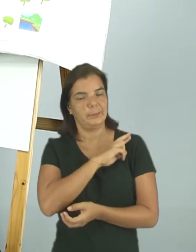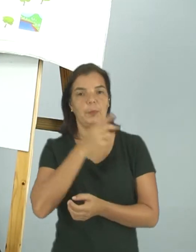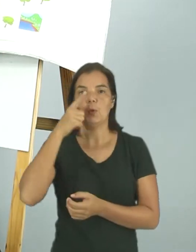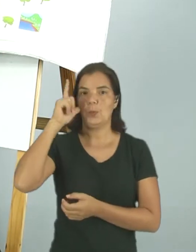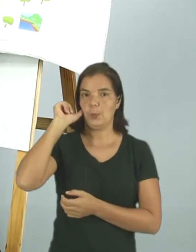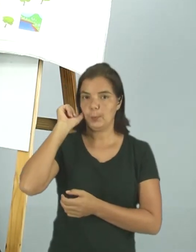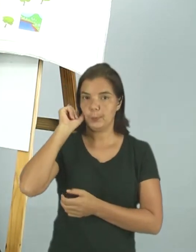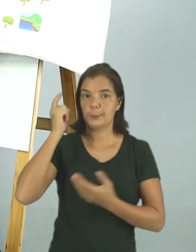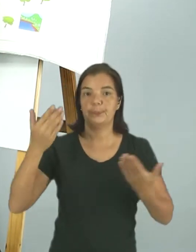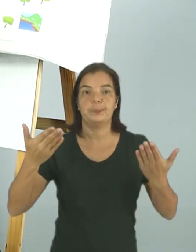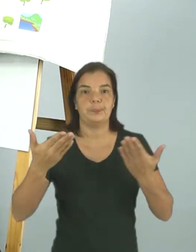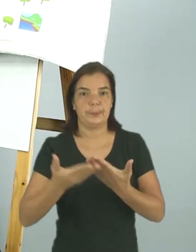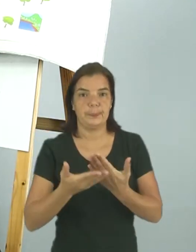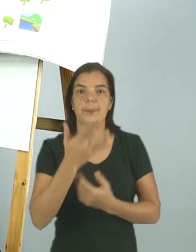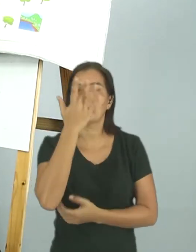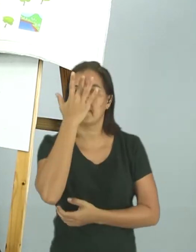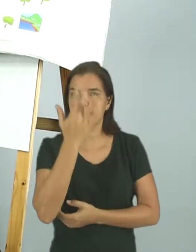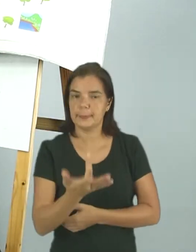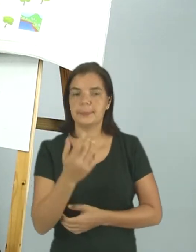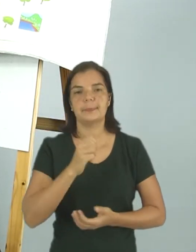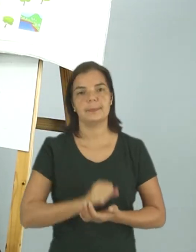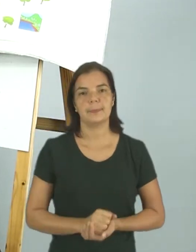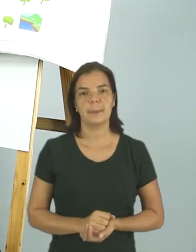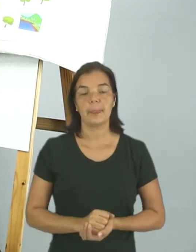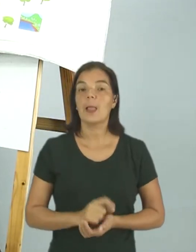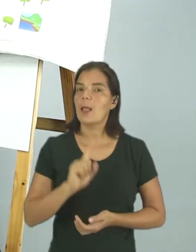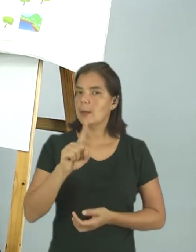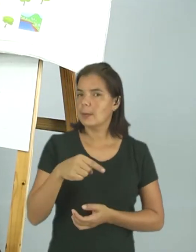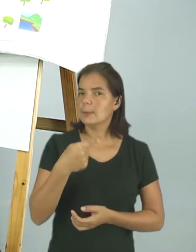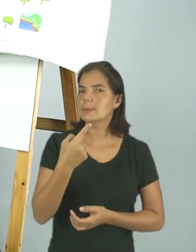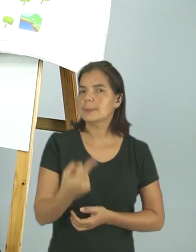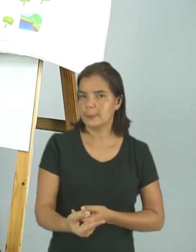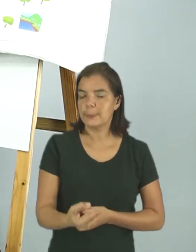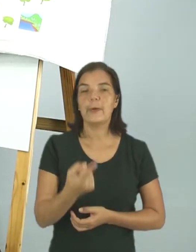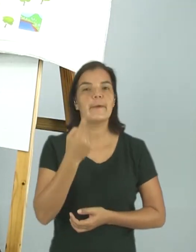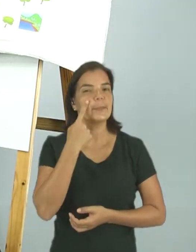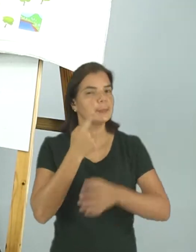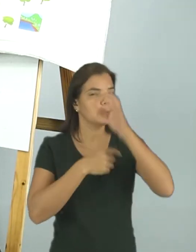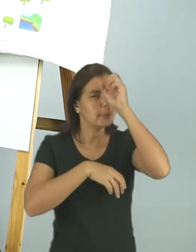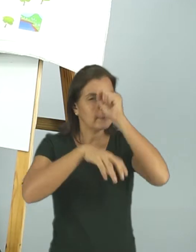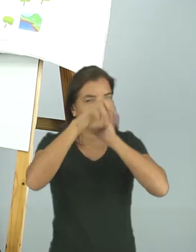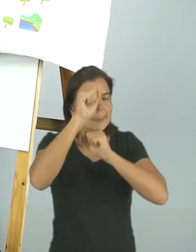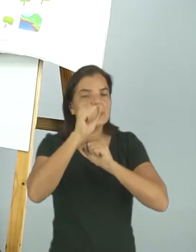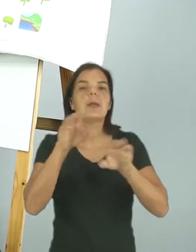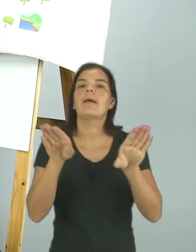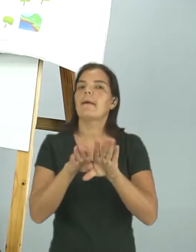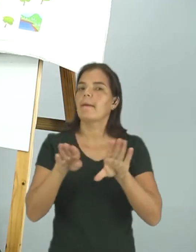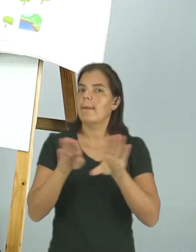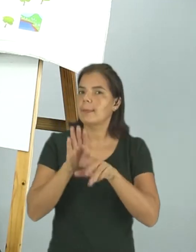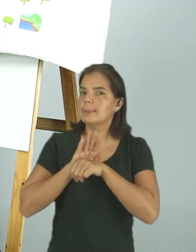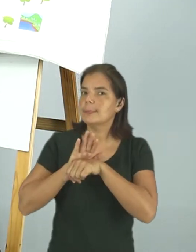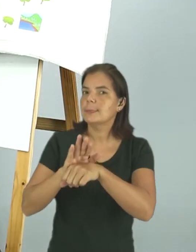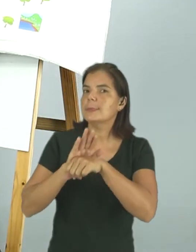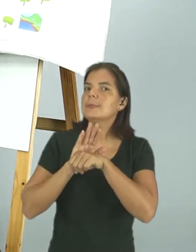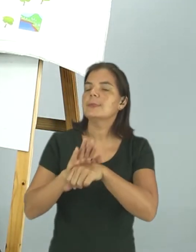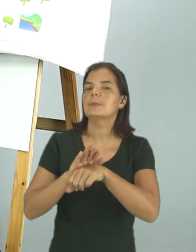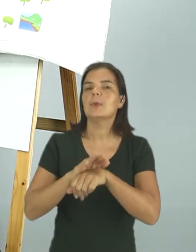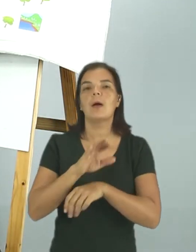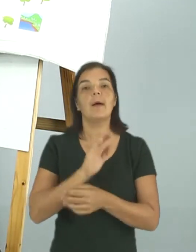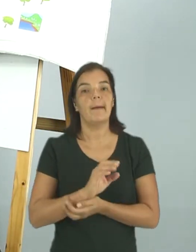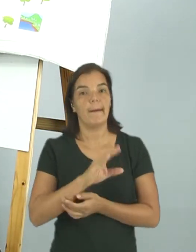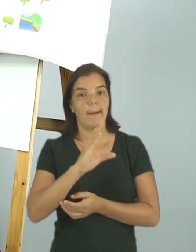ontem, hoje e amanhã. Depois, nós aprendemos e também ajudamos